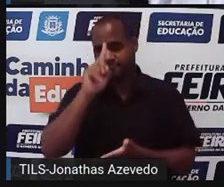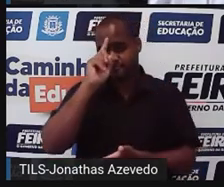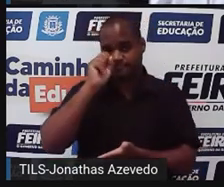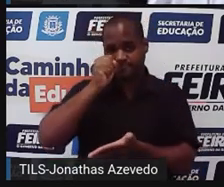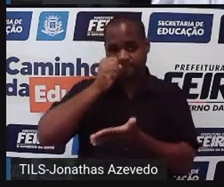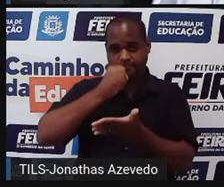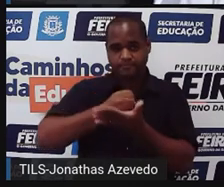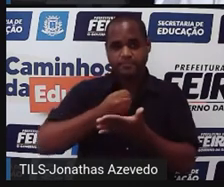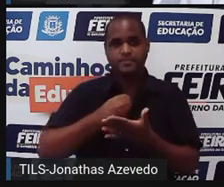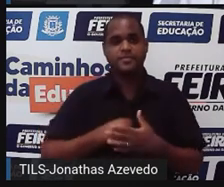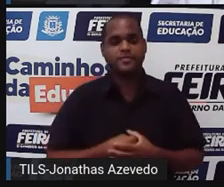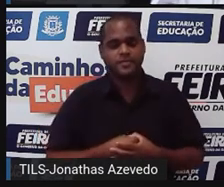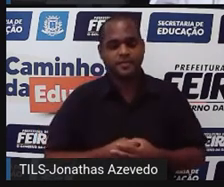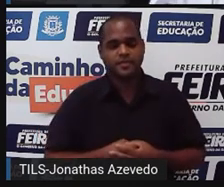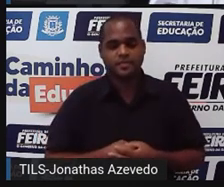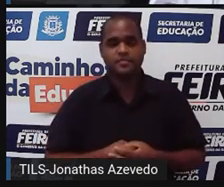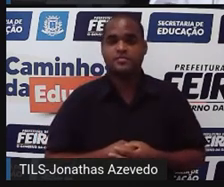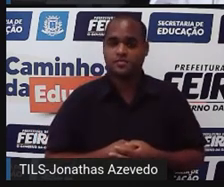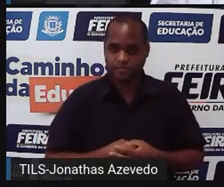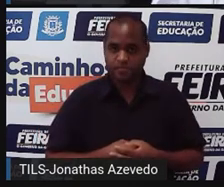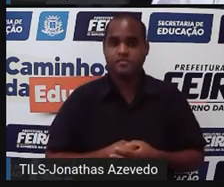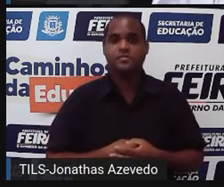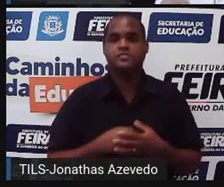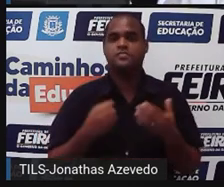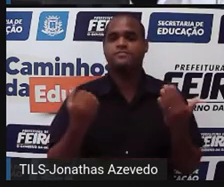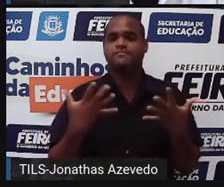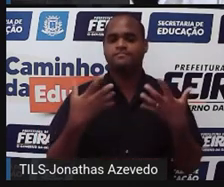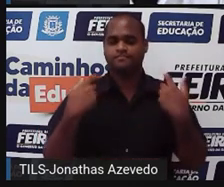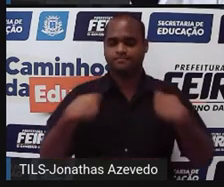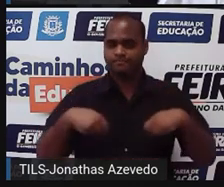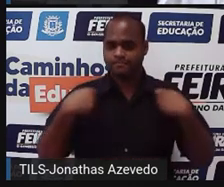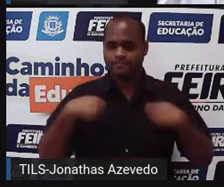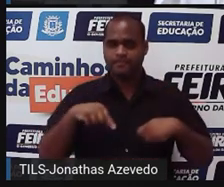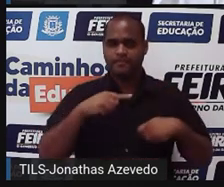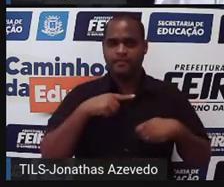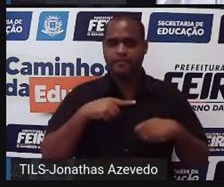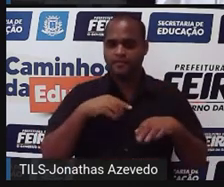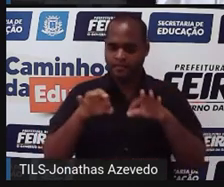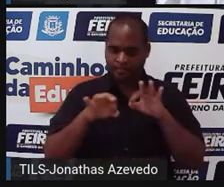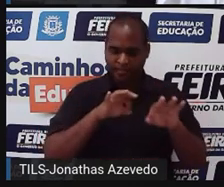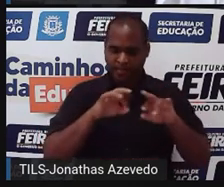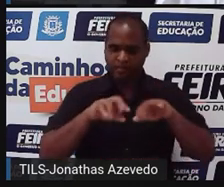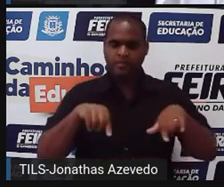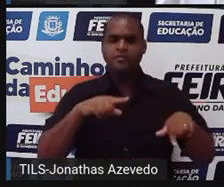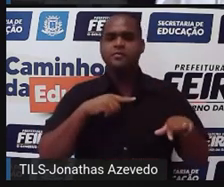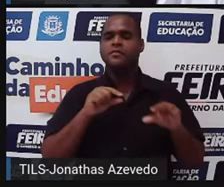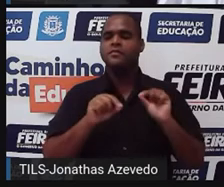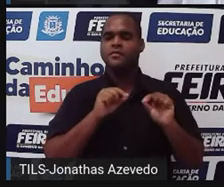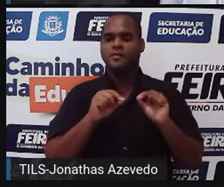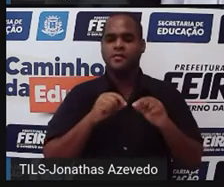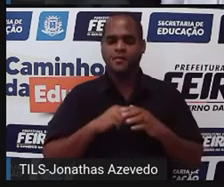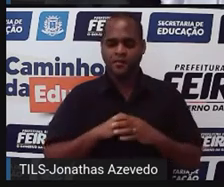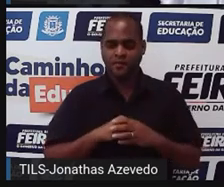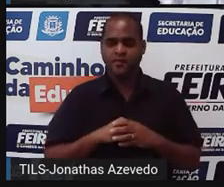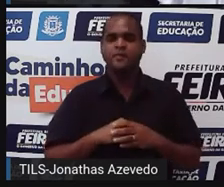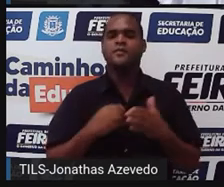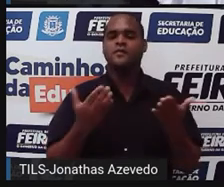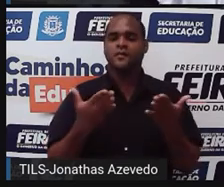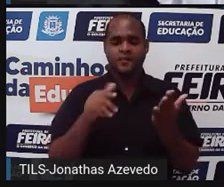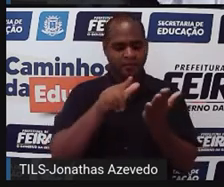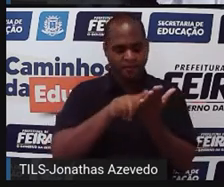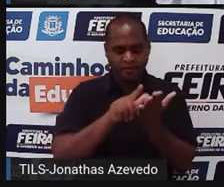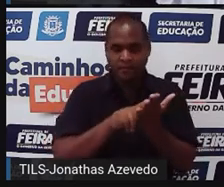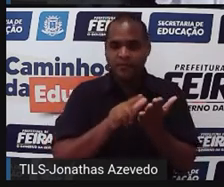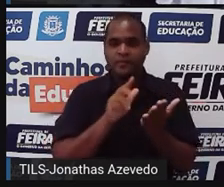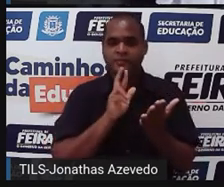execução. É a fase onde a gente coloca em prática o que a gente planejou. E aí é o momento de rascunhar